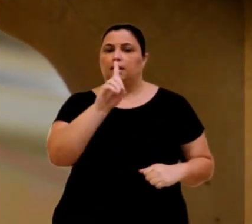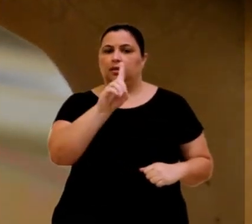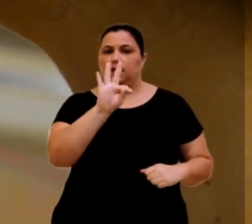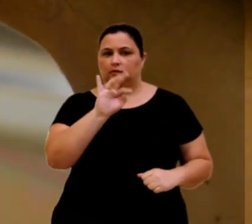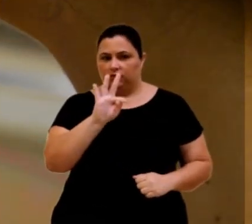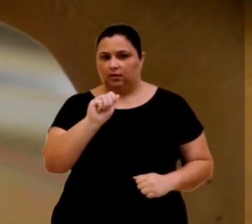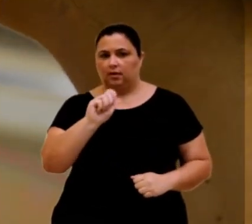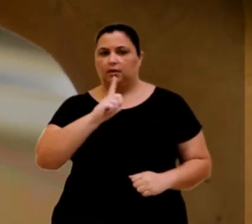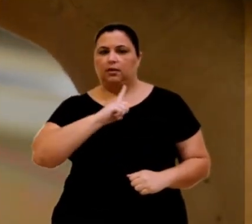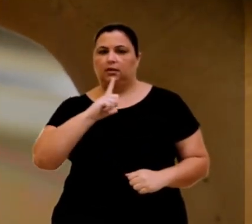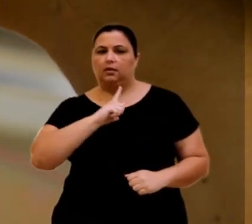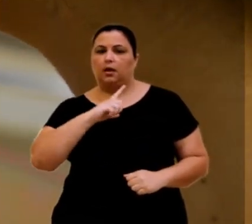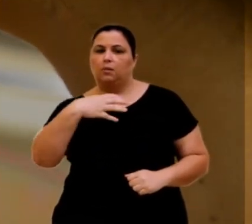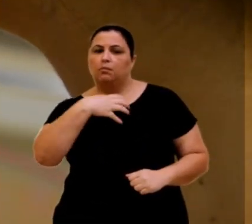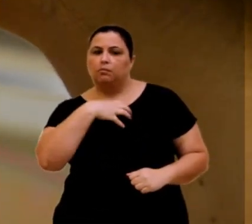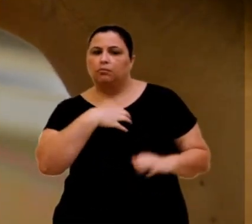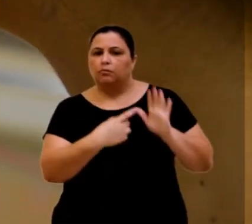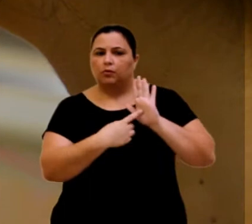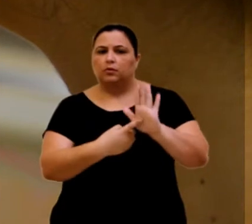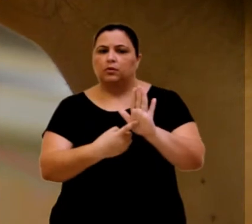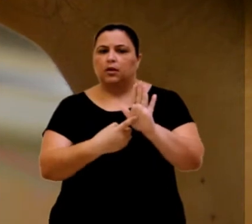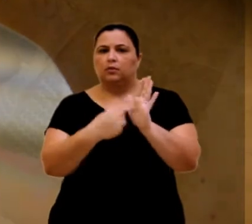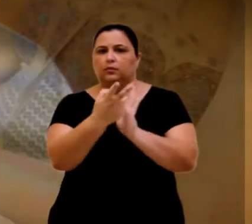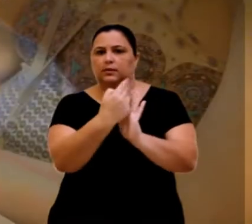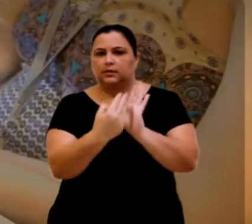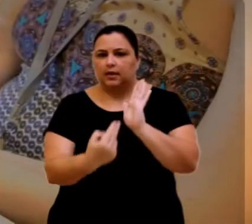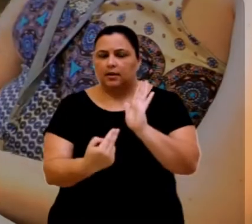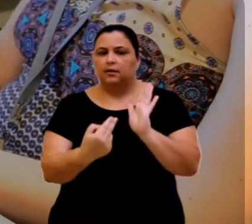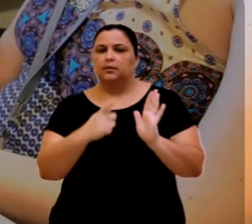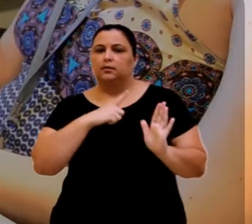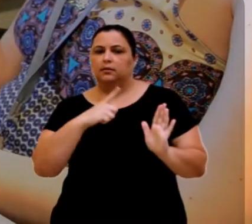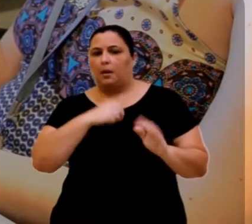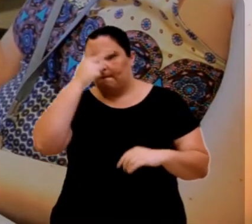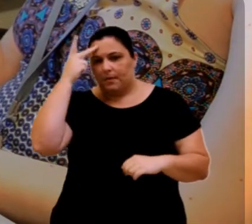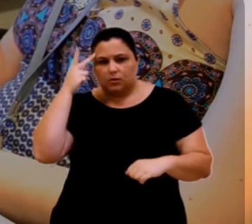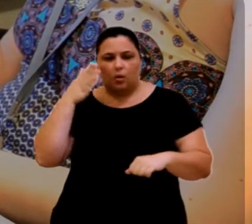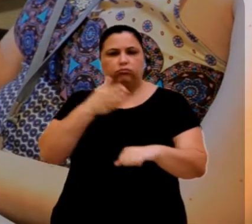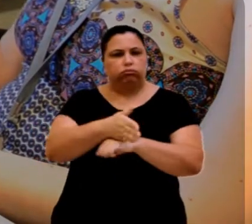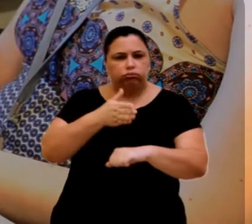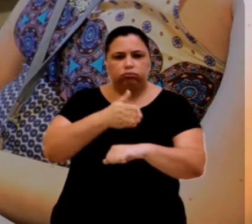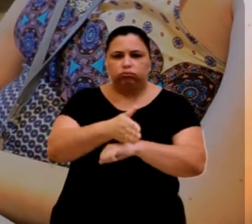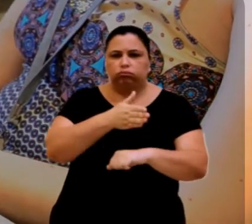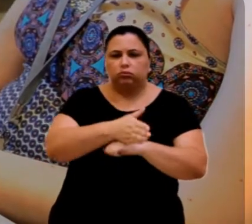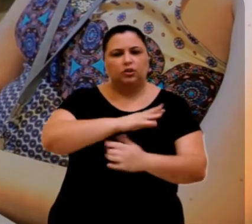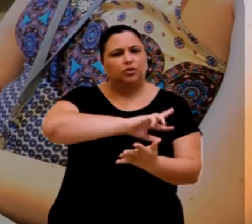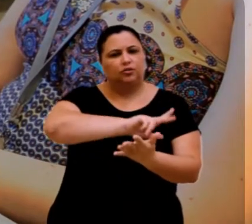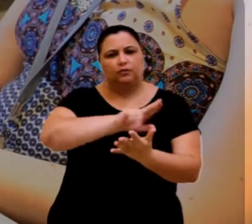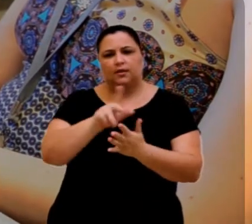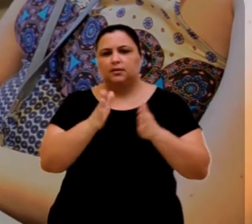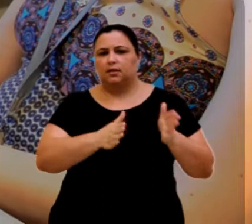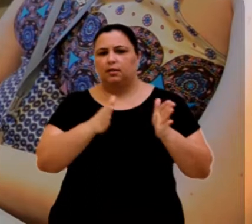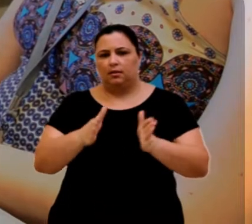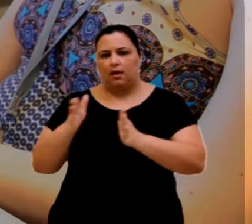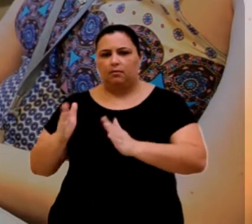é que o DETITA adota um modelo de design participativo, no qual o usuário participa de várias etapas